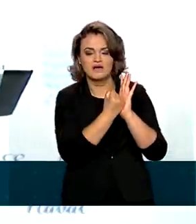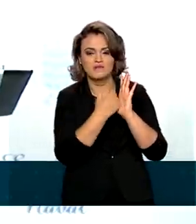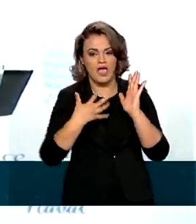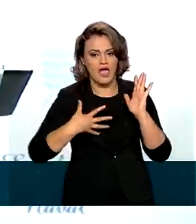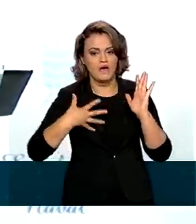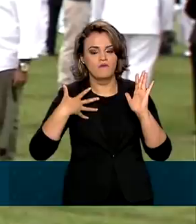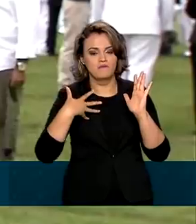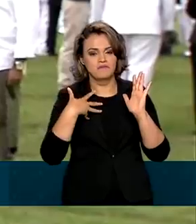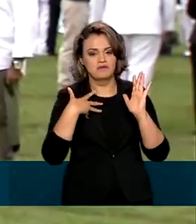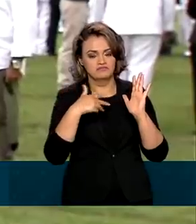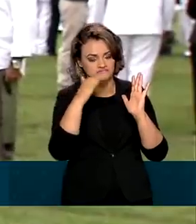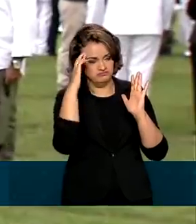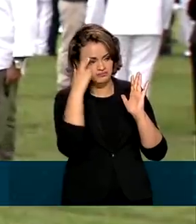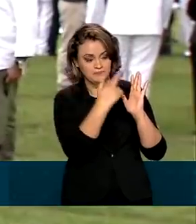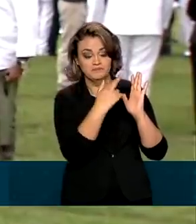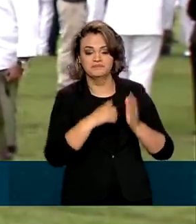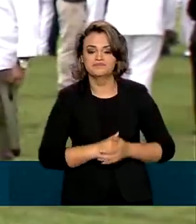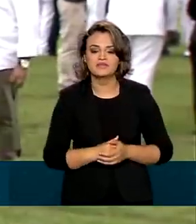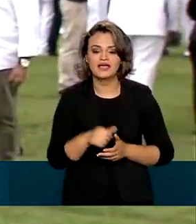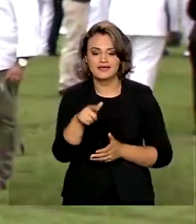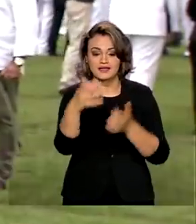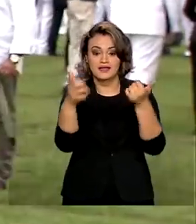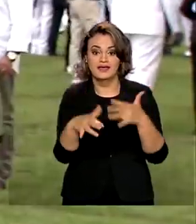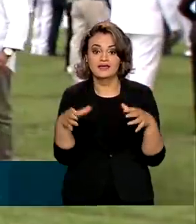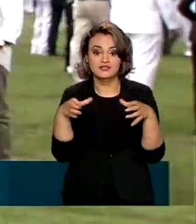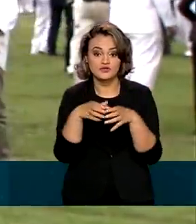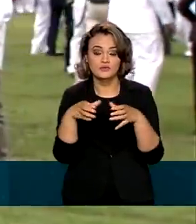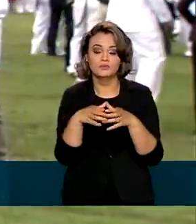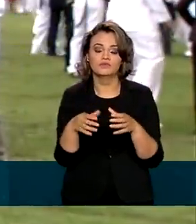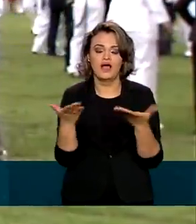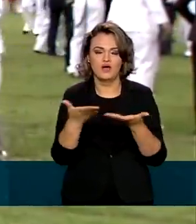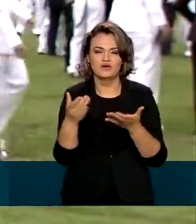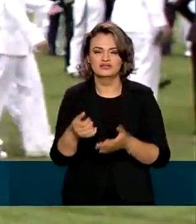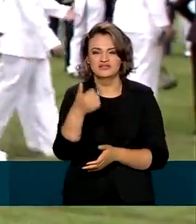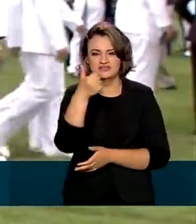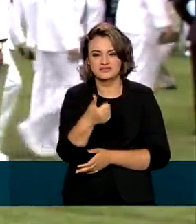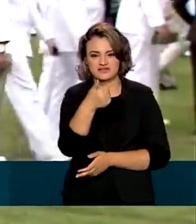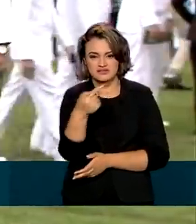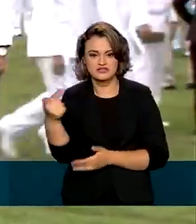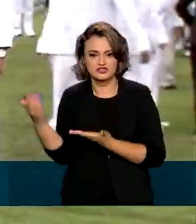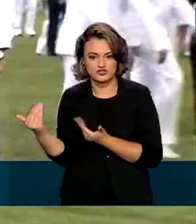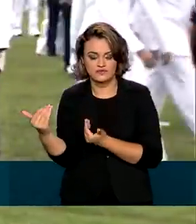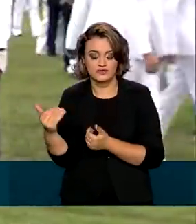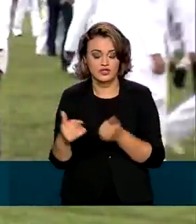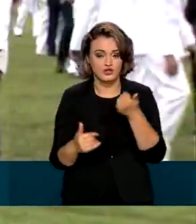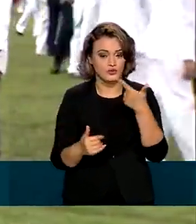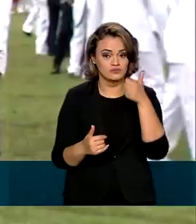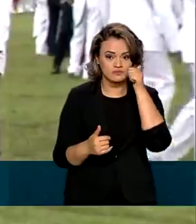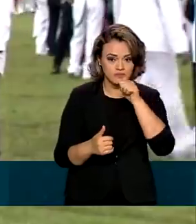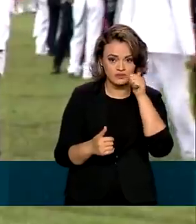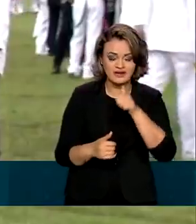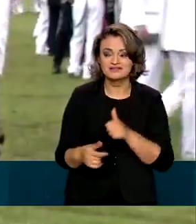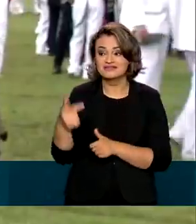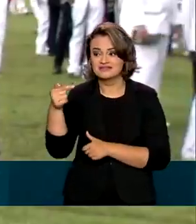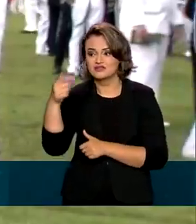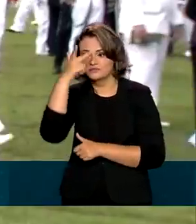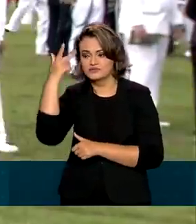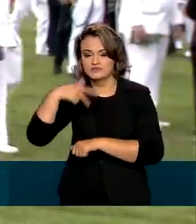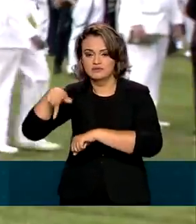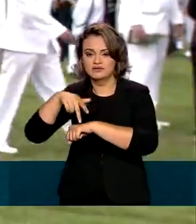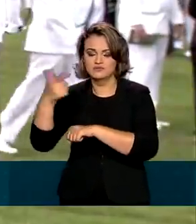e altivez. Este ano, a turma é composta por 177 jovens, sendo 12 mulheres e 7